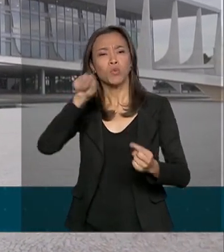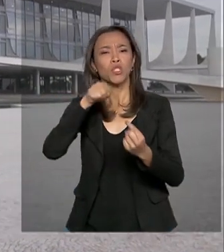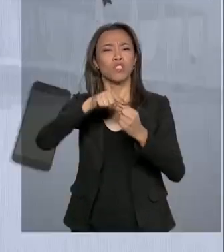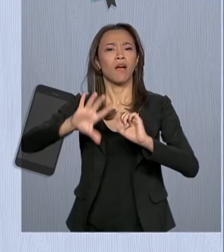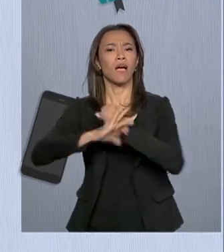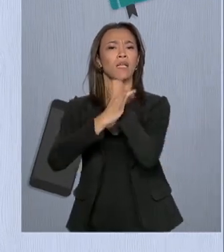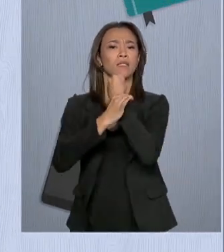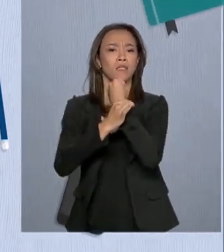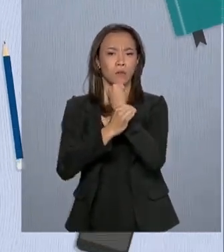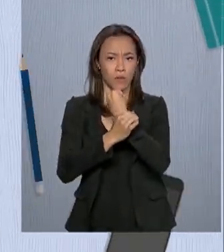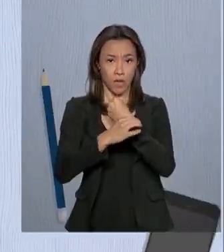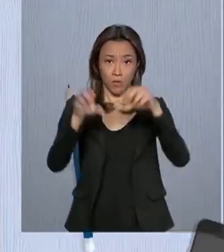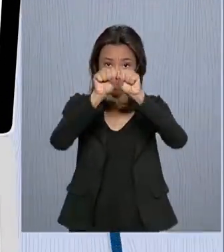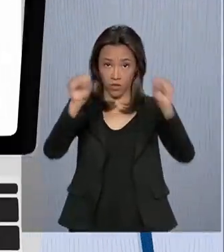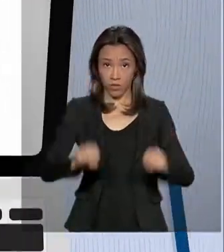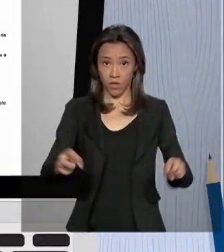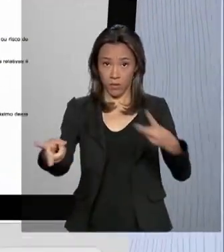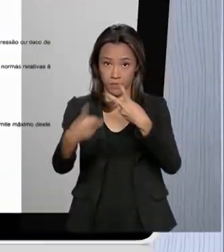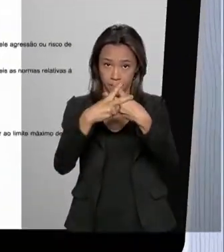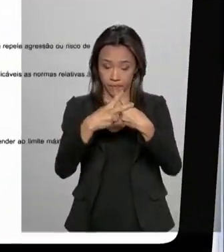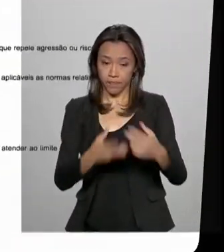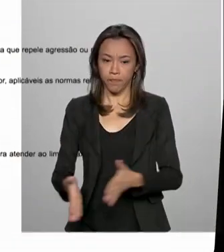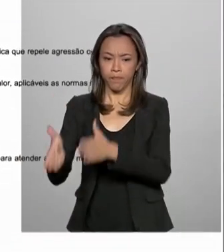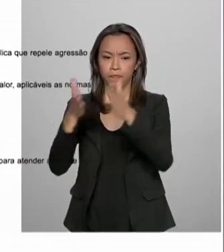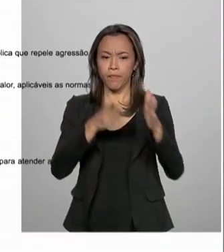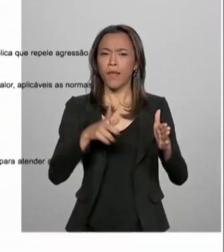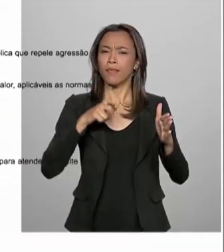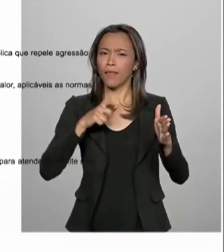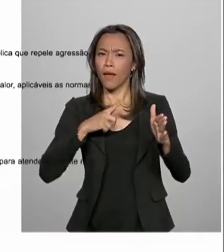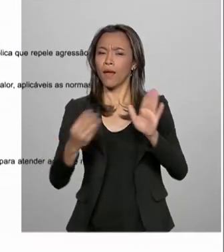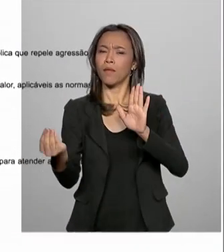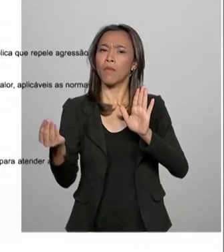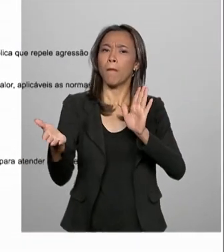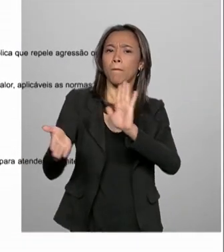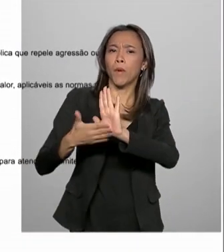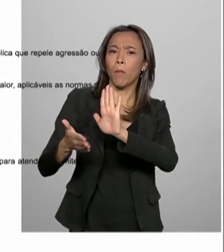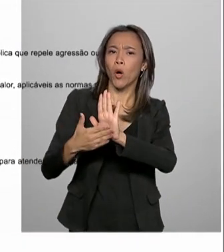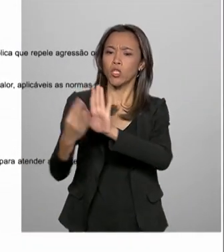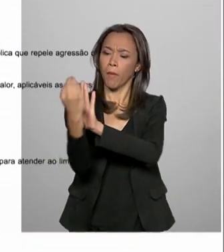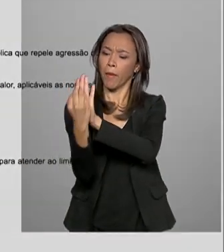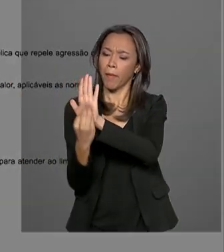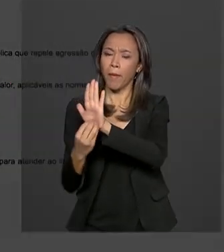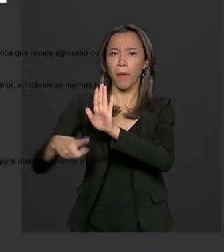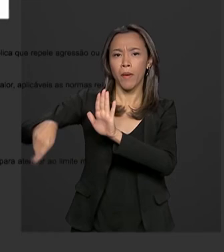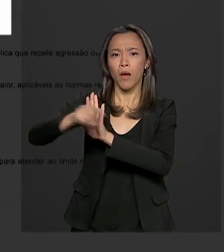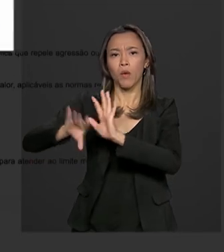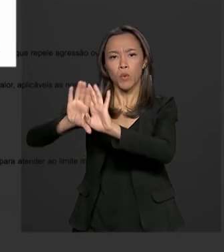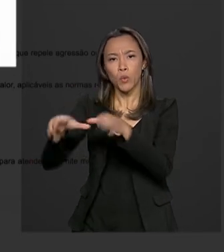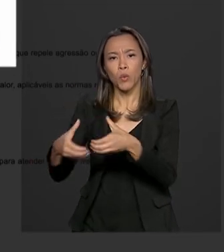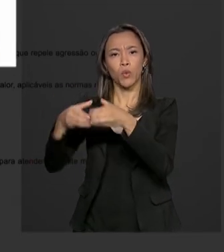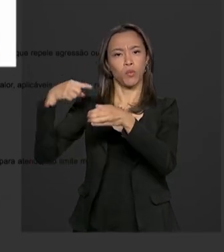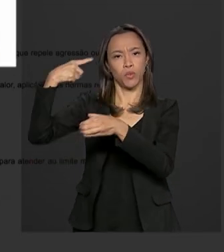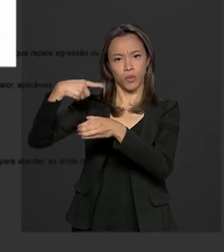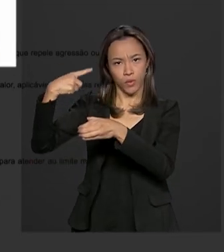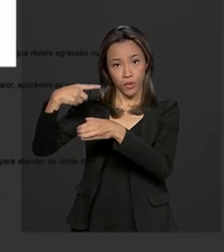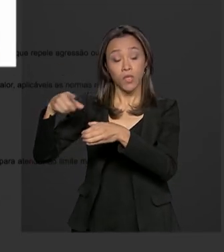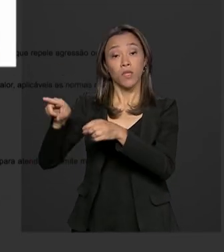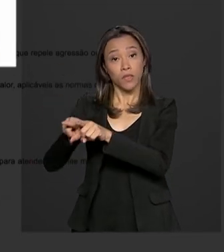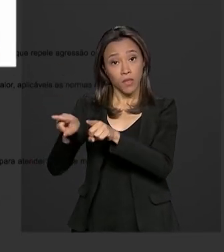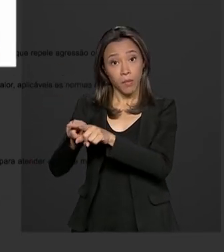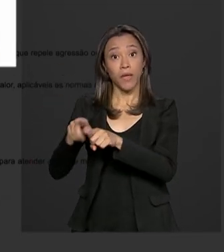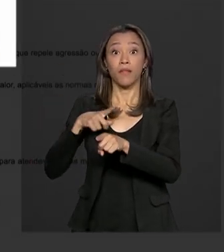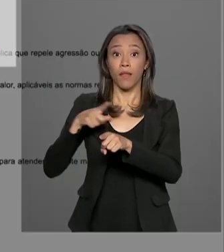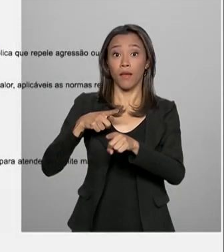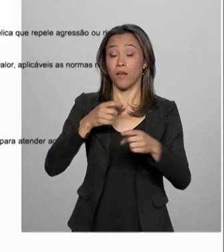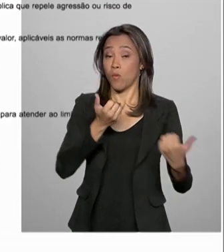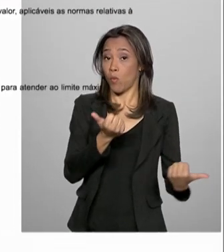brasileiro. O texto final combina trechos das propostas elaboradas por uma comissão de juristas, encabeçada pelo ministro